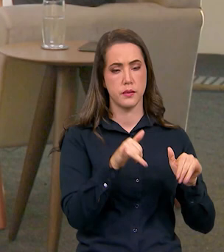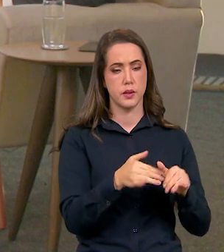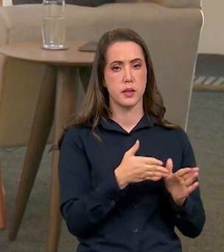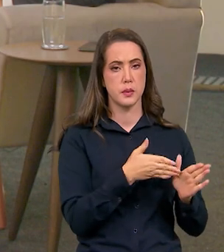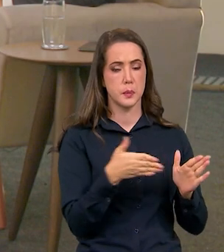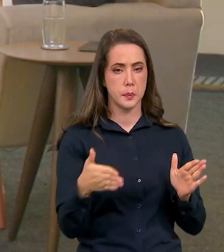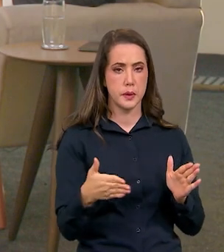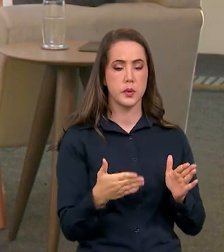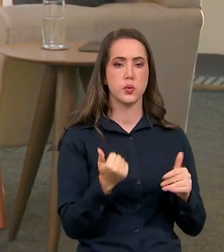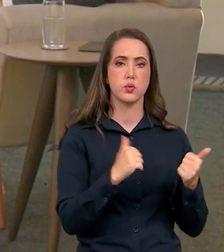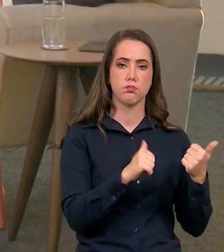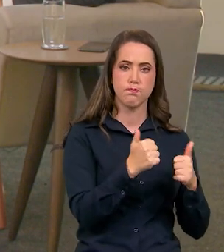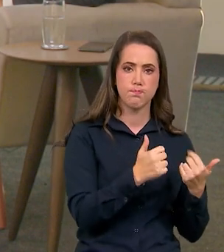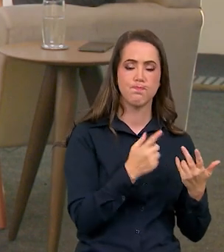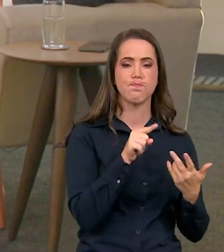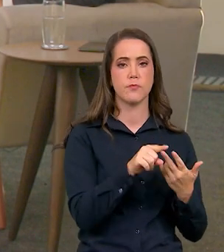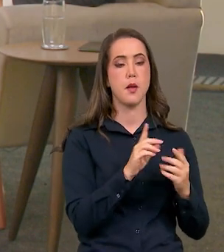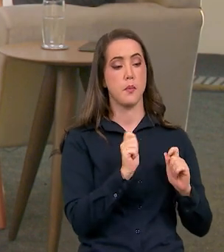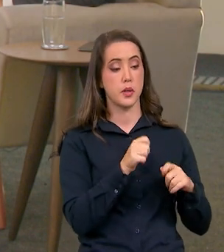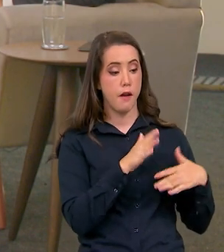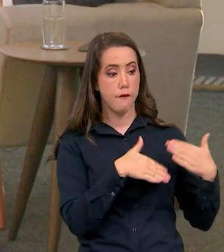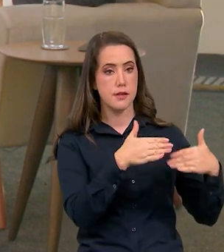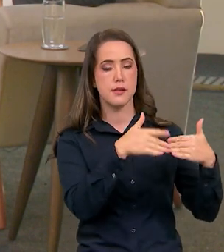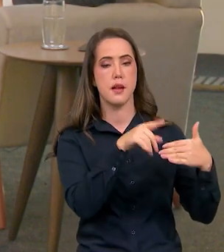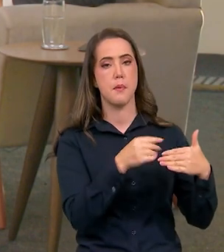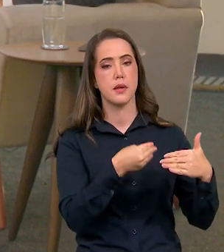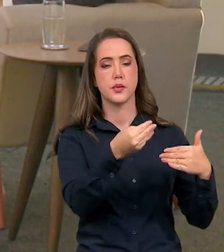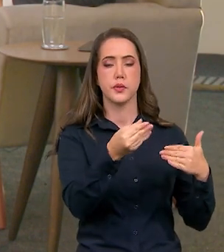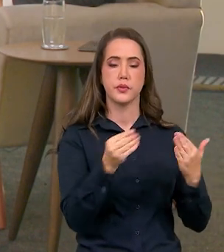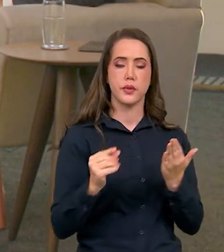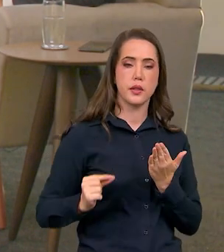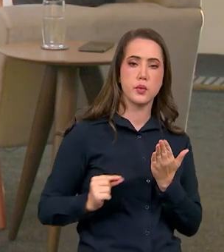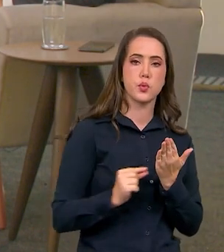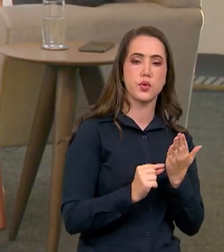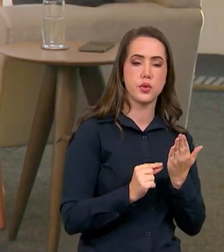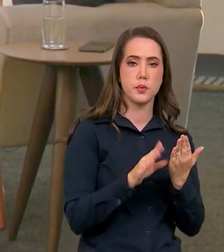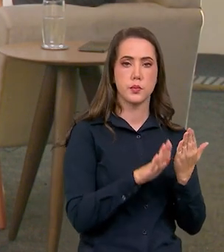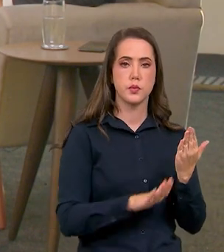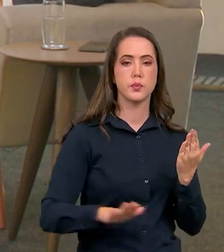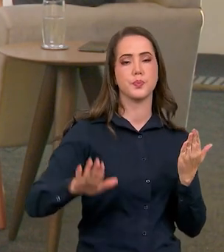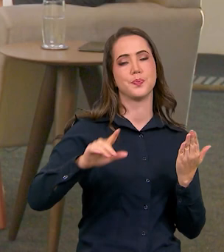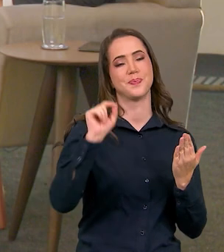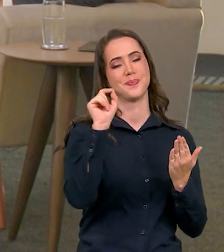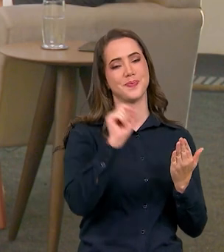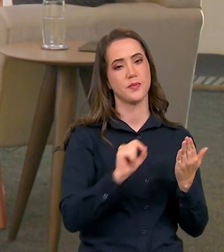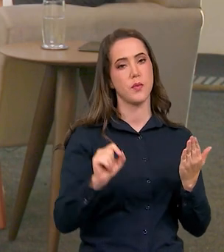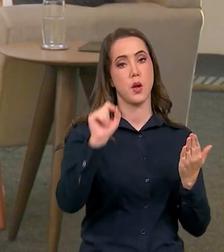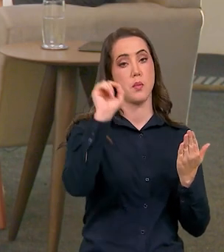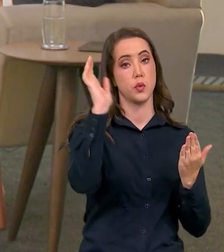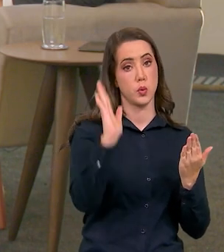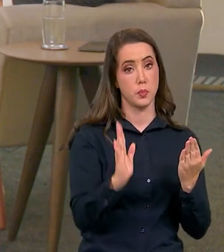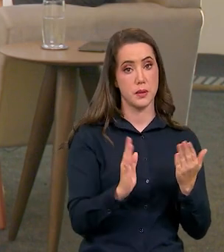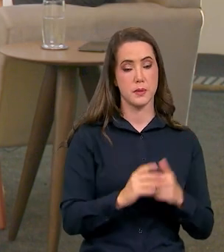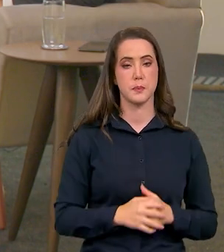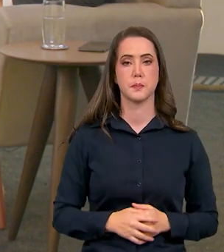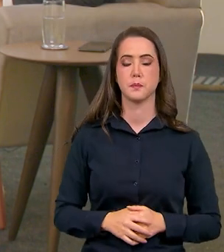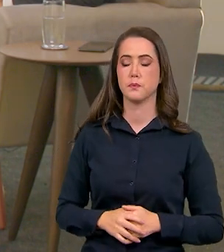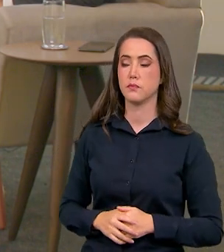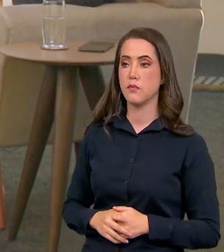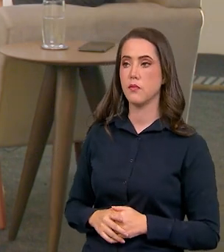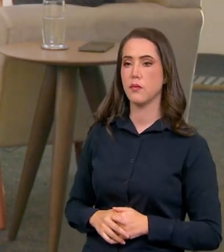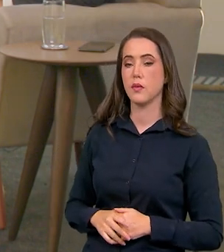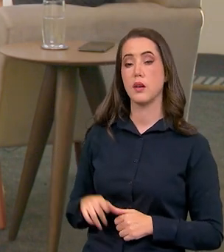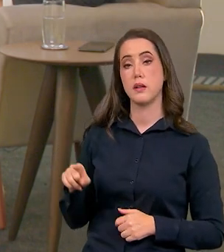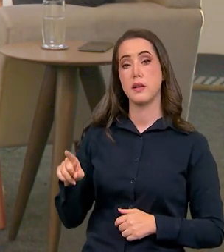programa para poder a gente estar avançando com essa distribuição desses chips aí por todo o país. É importante